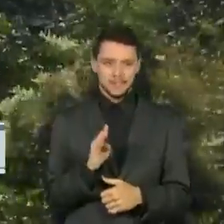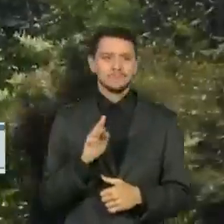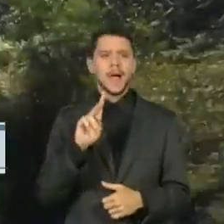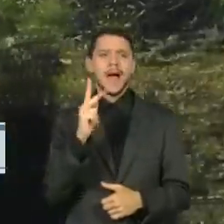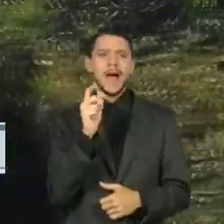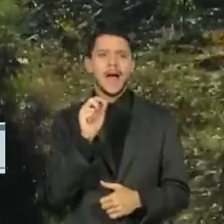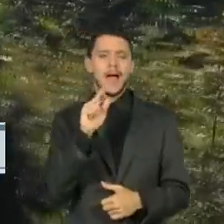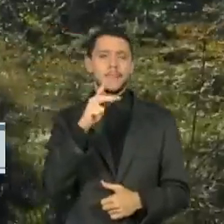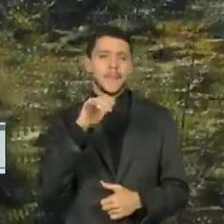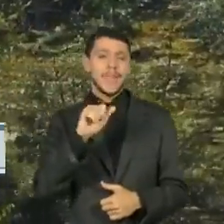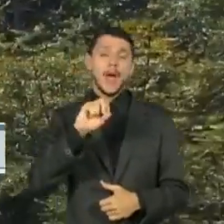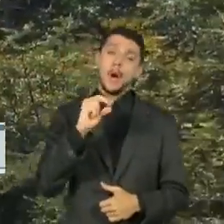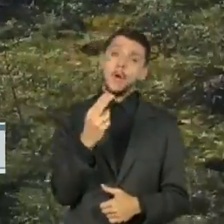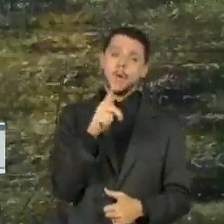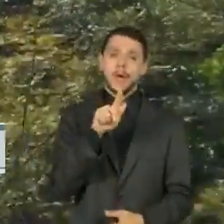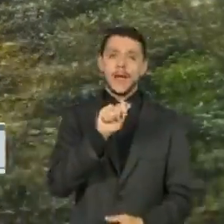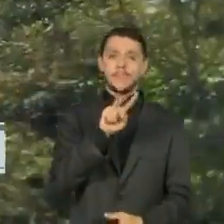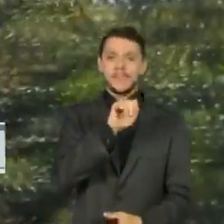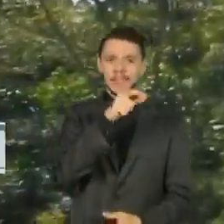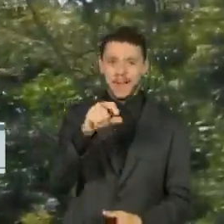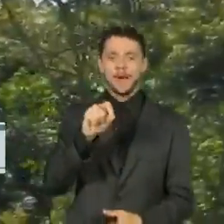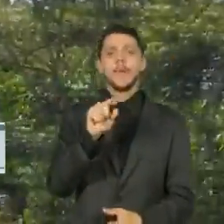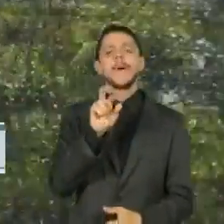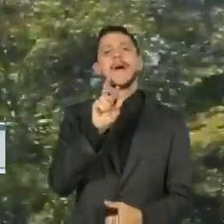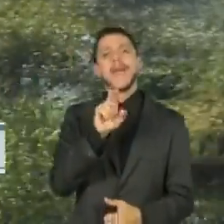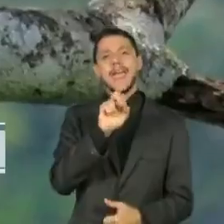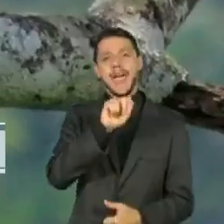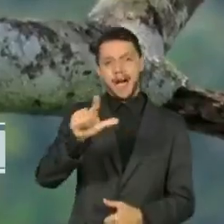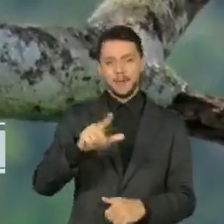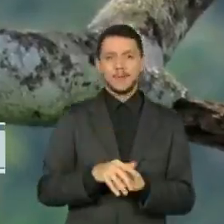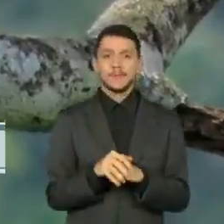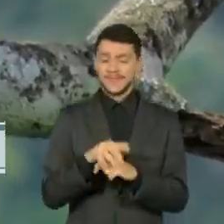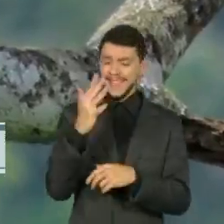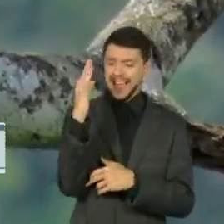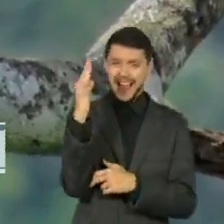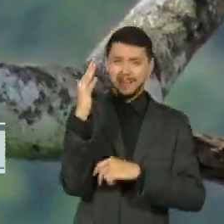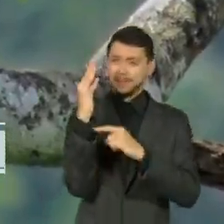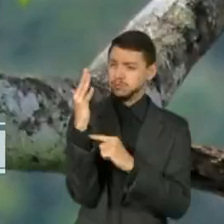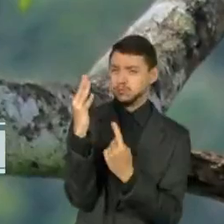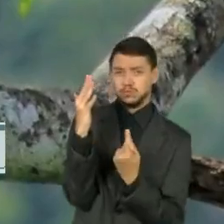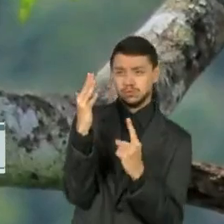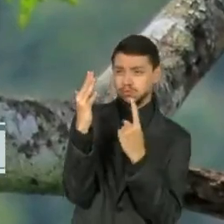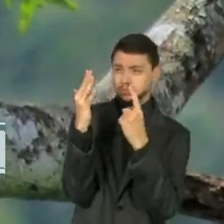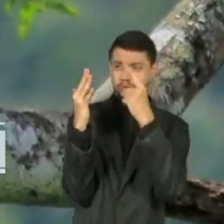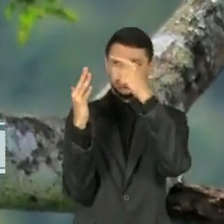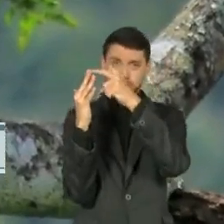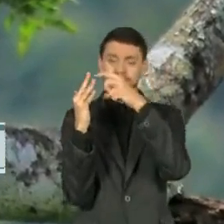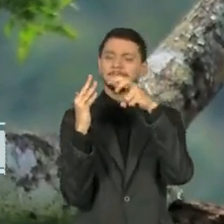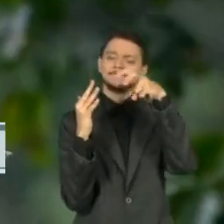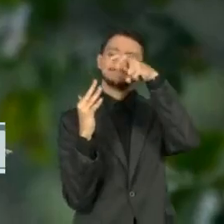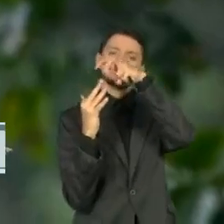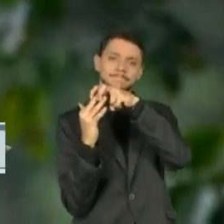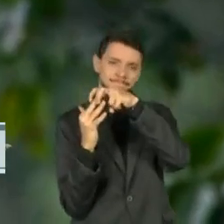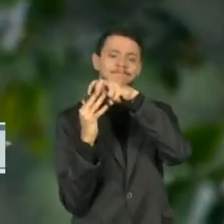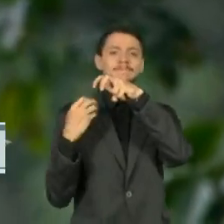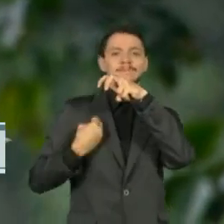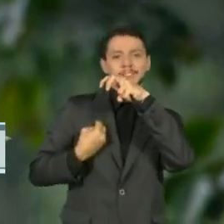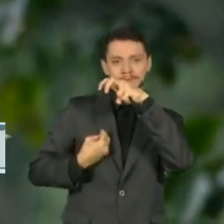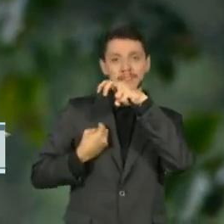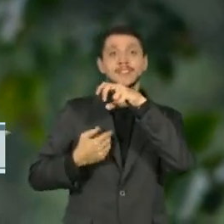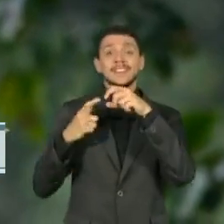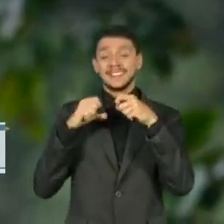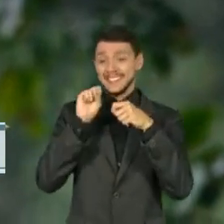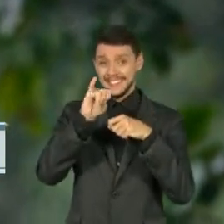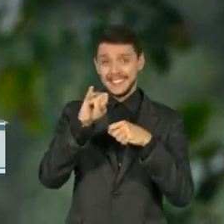No topo das árvores mais altas da floresta, as arpias fazem morada. Quando a arpia estende suas